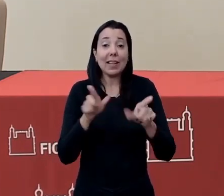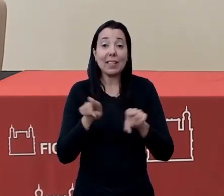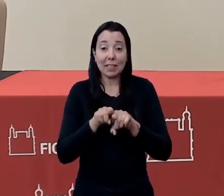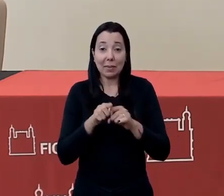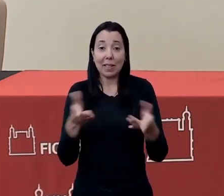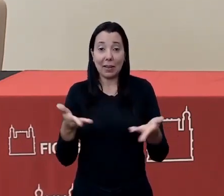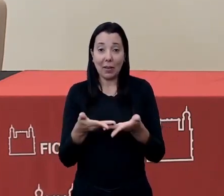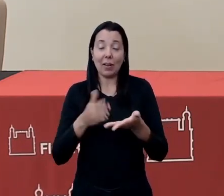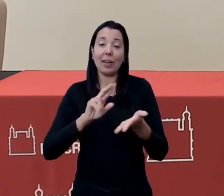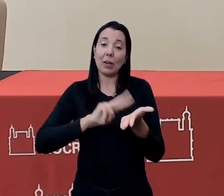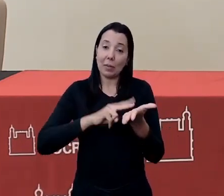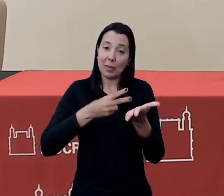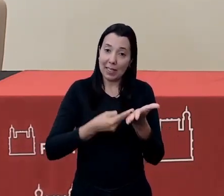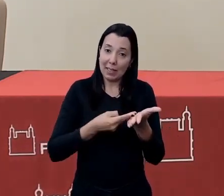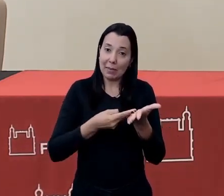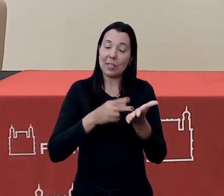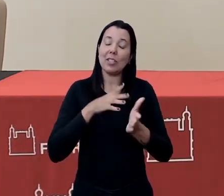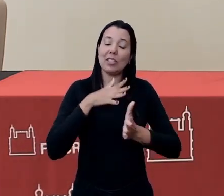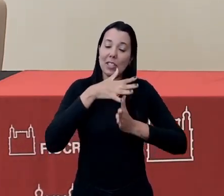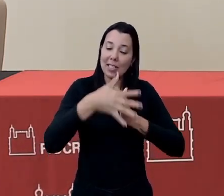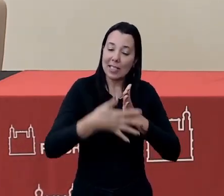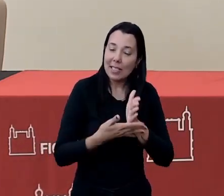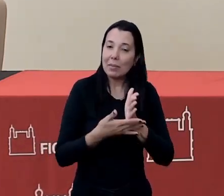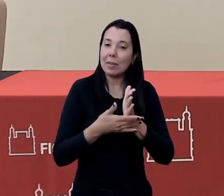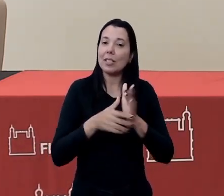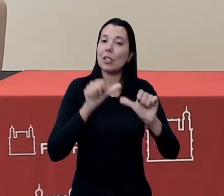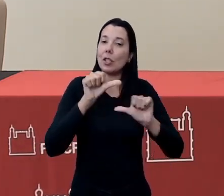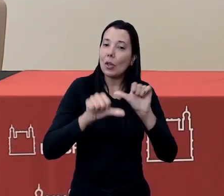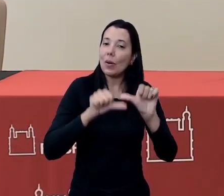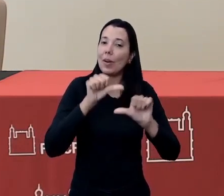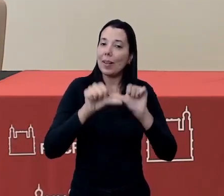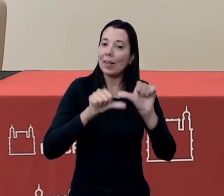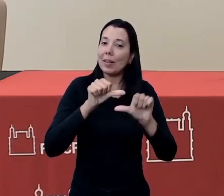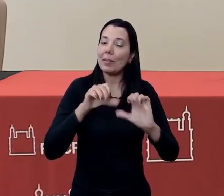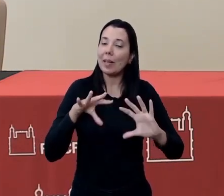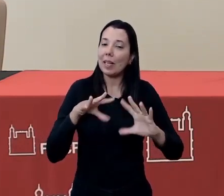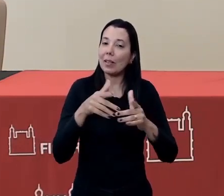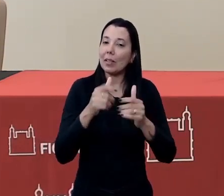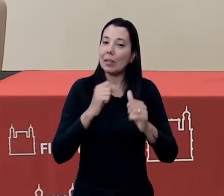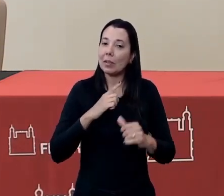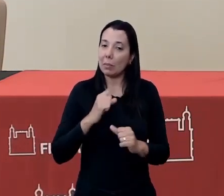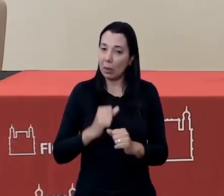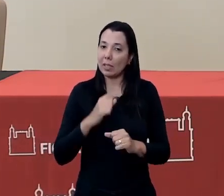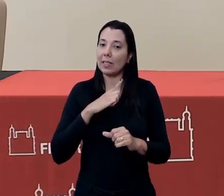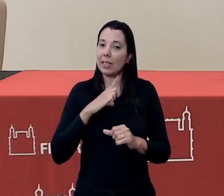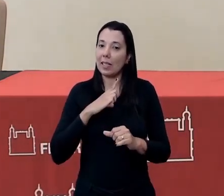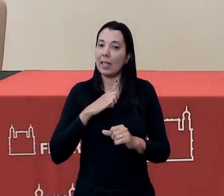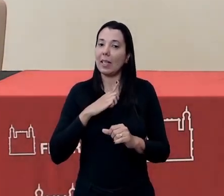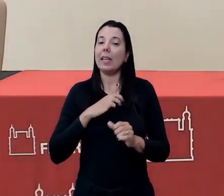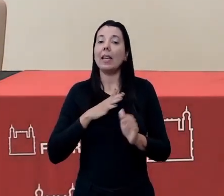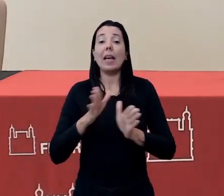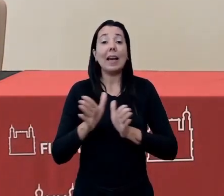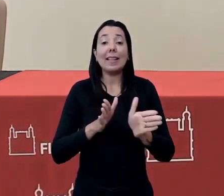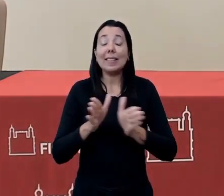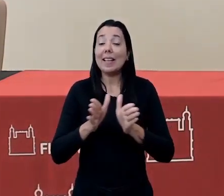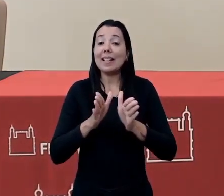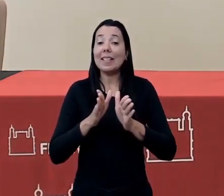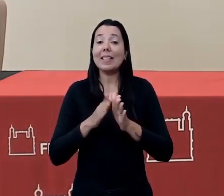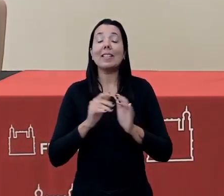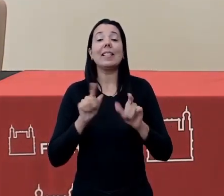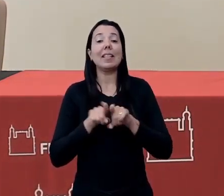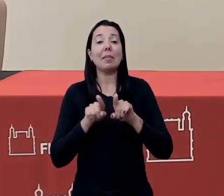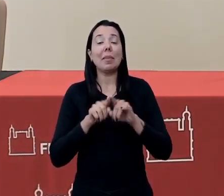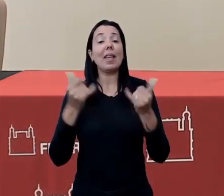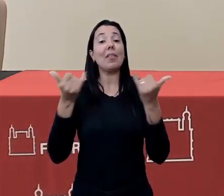como intérprete de Libras, aqui se alternando, para que todos possam ter acesso aqui às informações. E